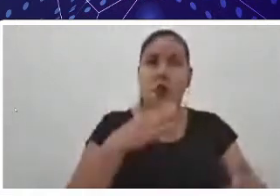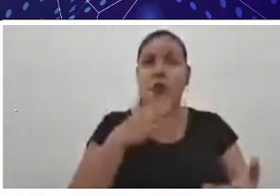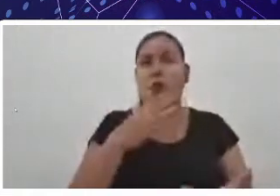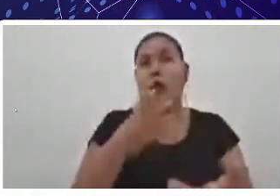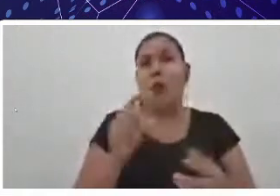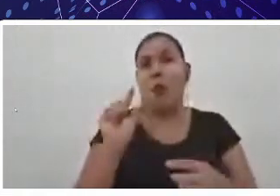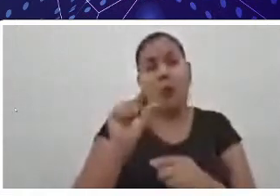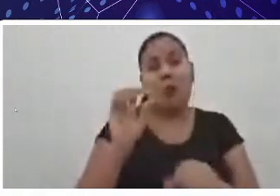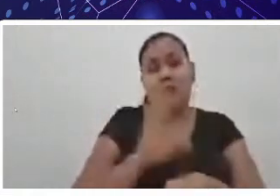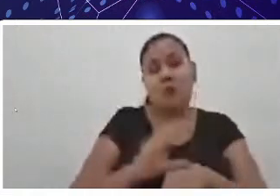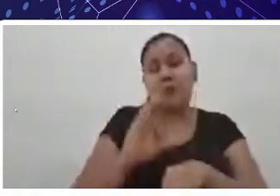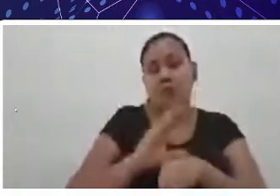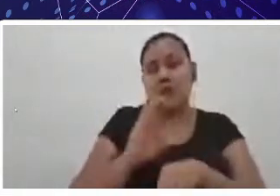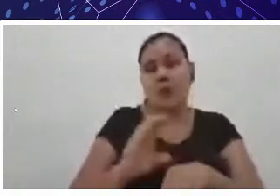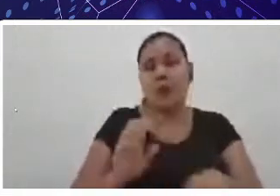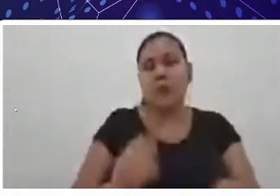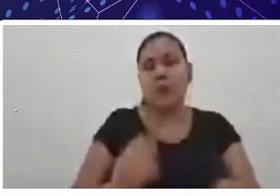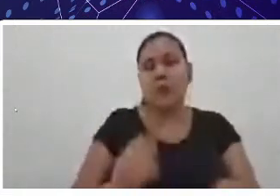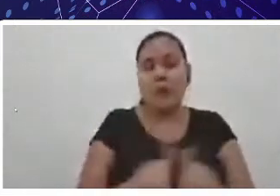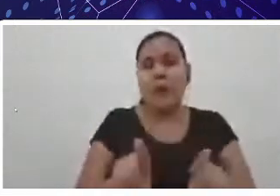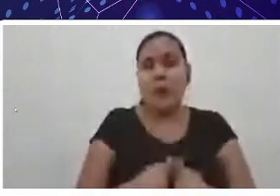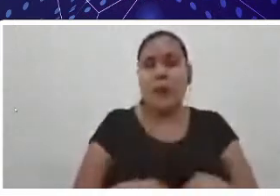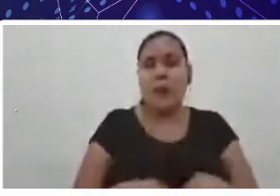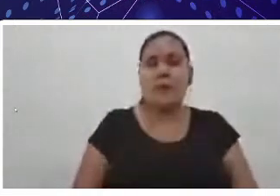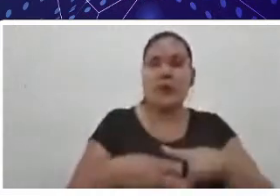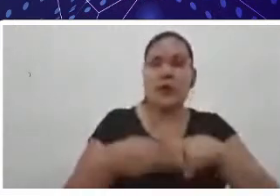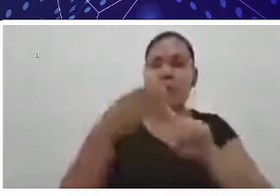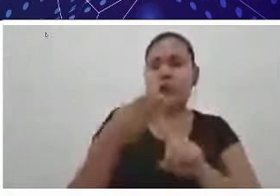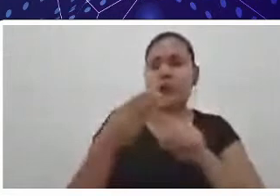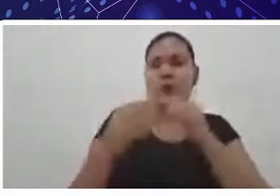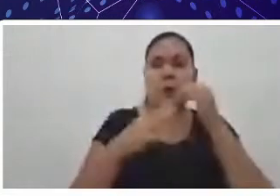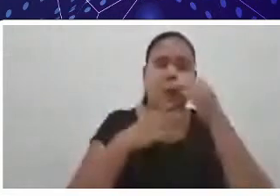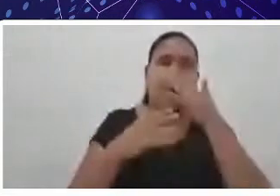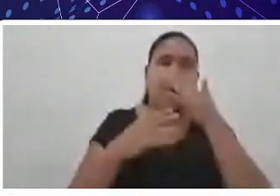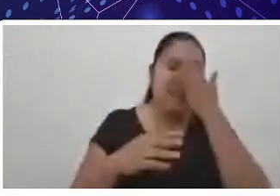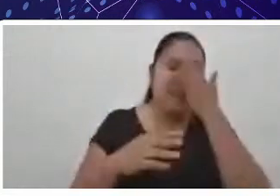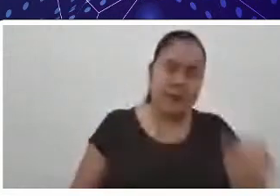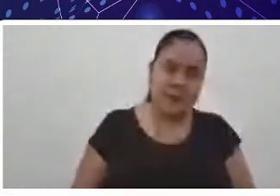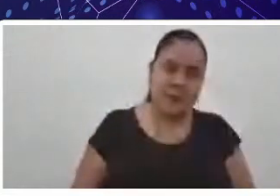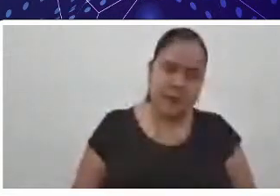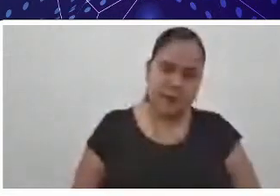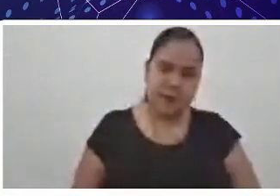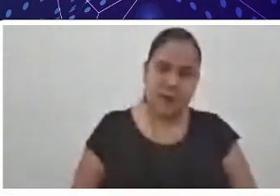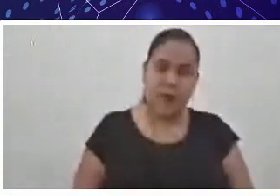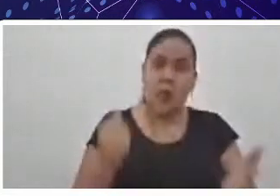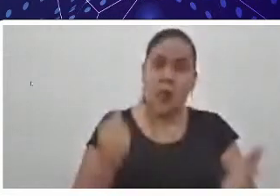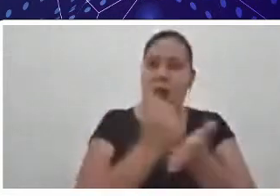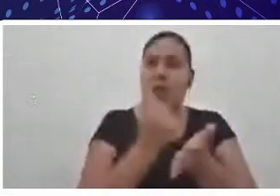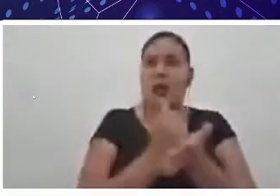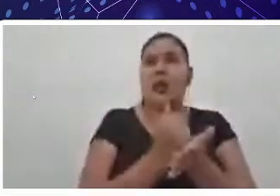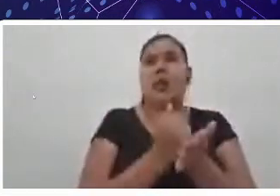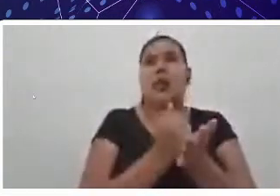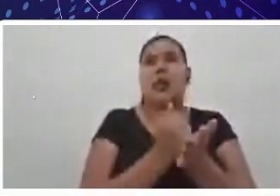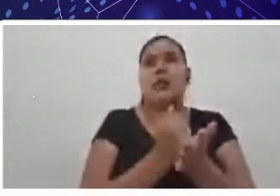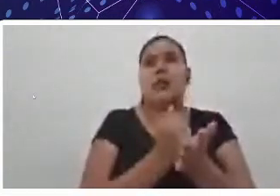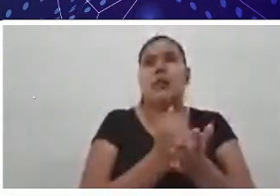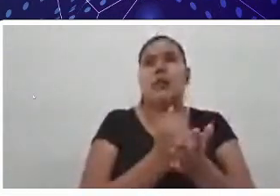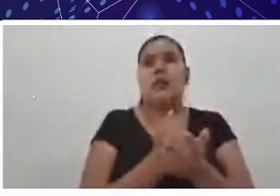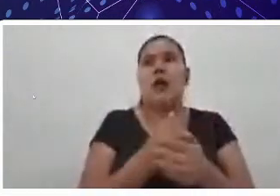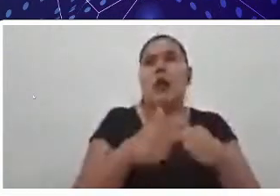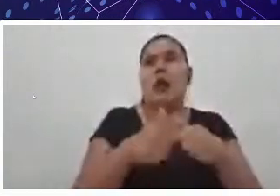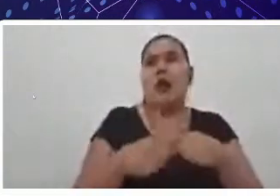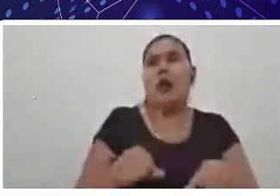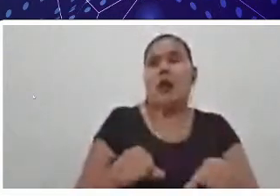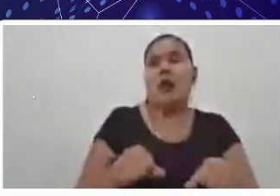concluir essas três disciplinas, essas notas, elas já vão ficar, né, como uma pessoa concluinte mesmo e vão ficar